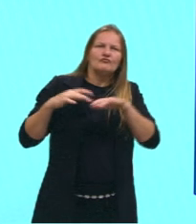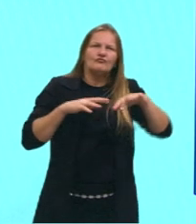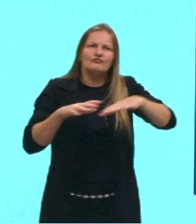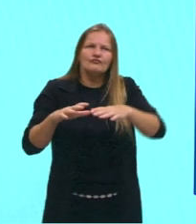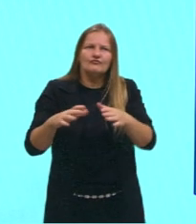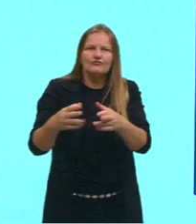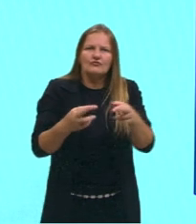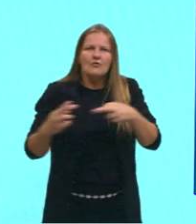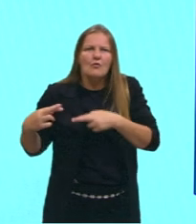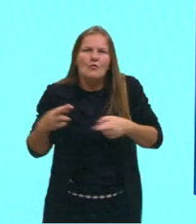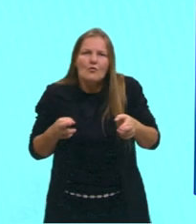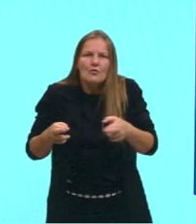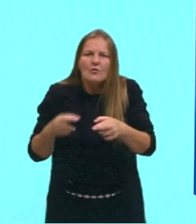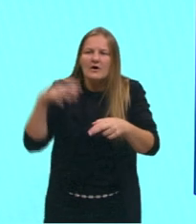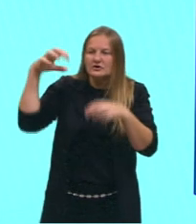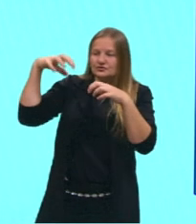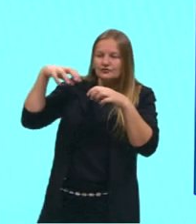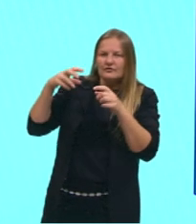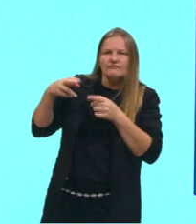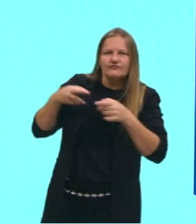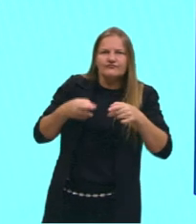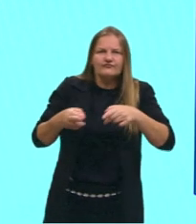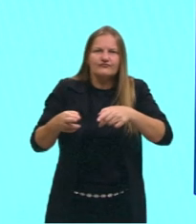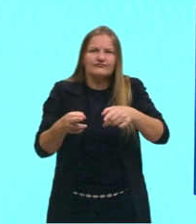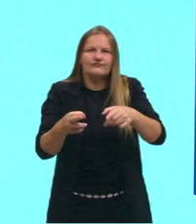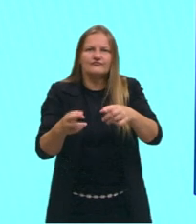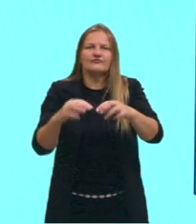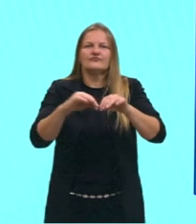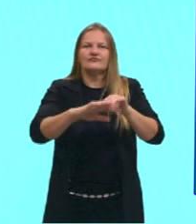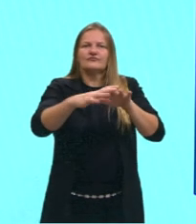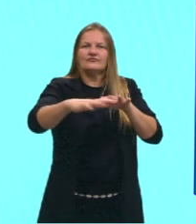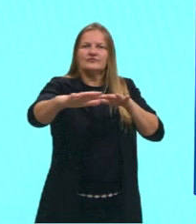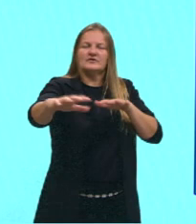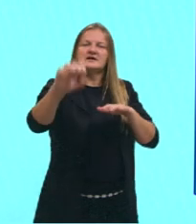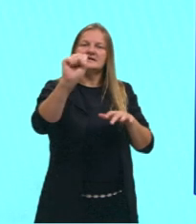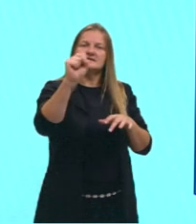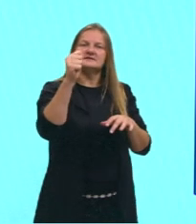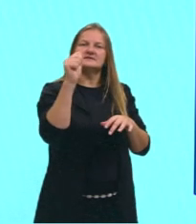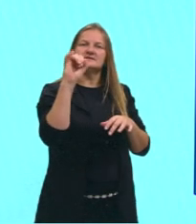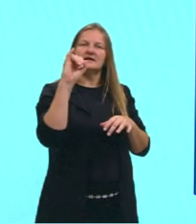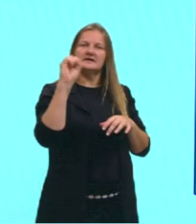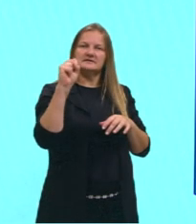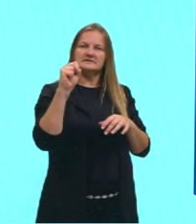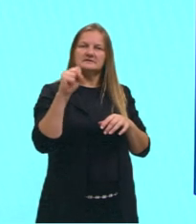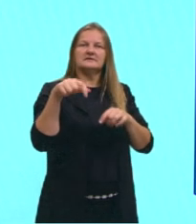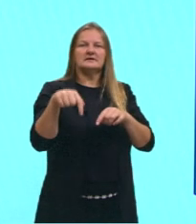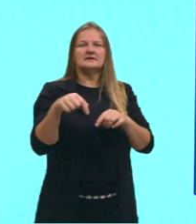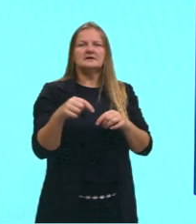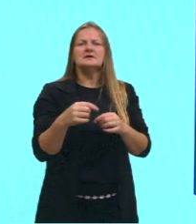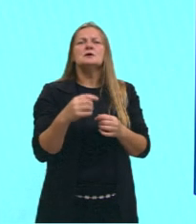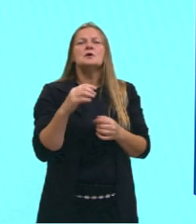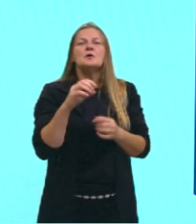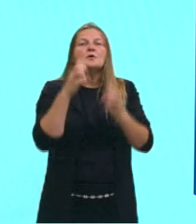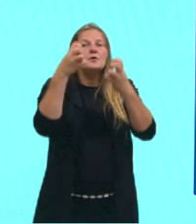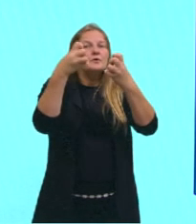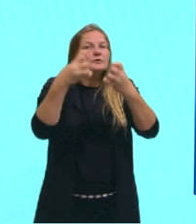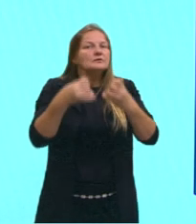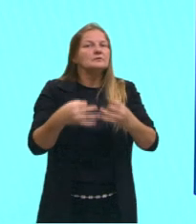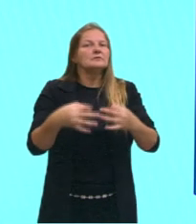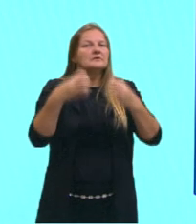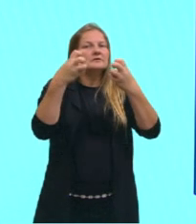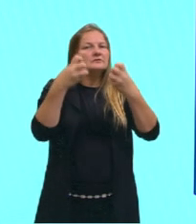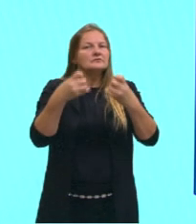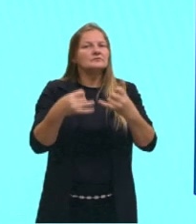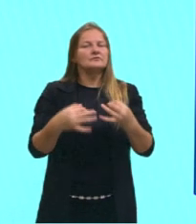oceano, o oceano vai ficar saturado e aí ele vai ficar salgado. Então, essa é uma das explicações sobre essa,